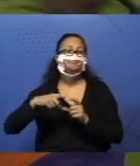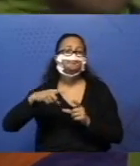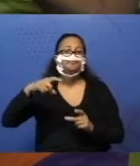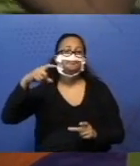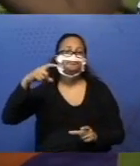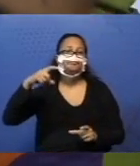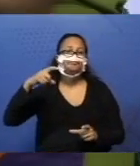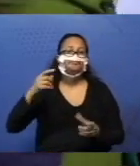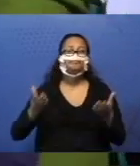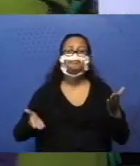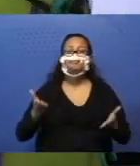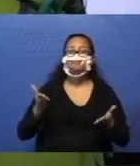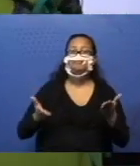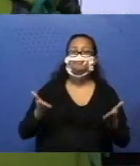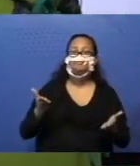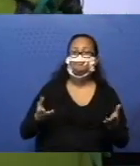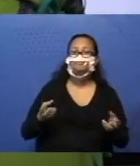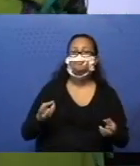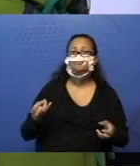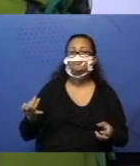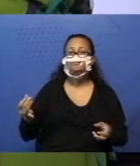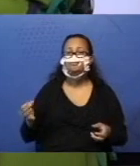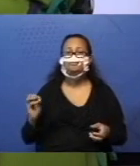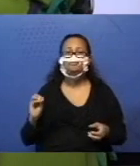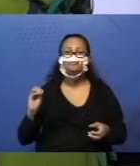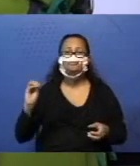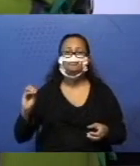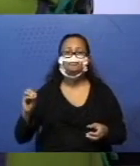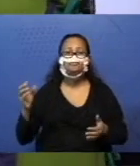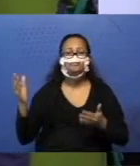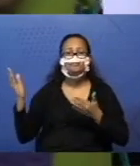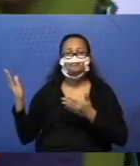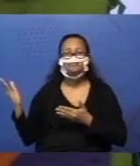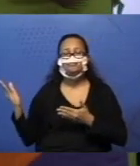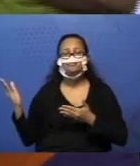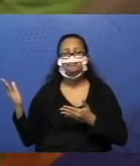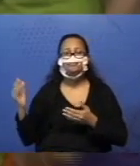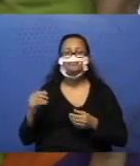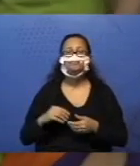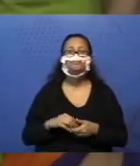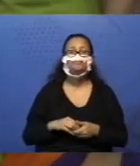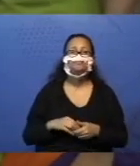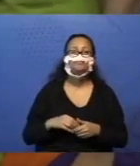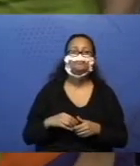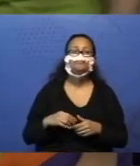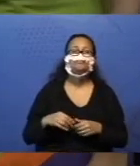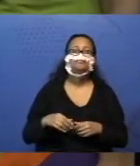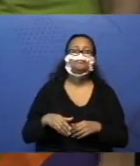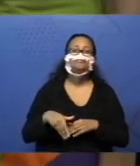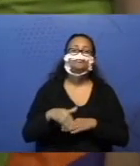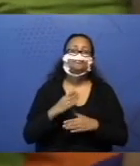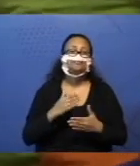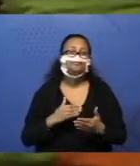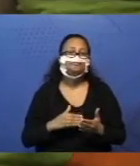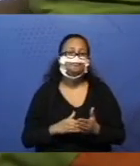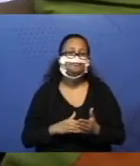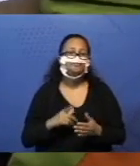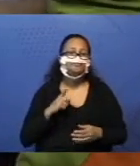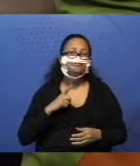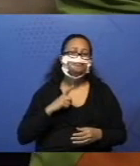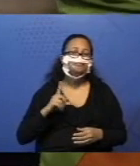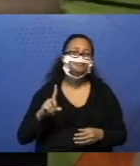qual valor que eu posso colocar aqui pra no total dar 12? Já pensaram?